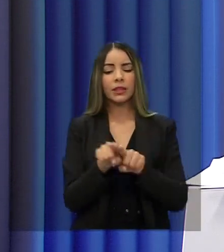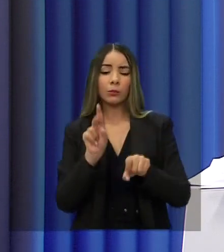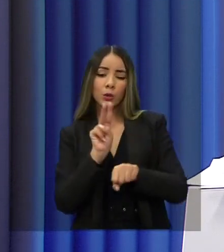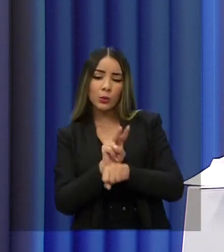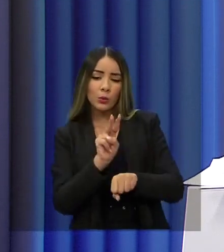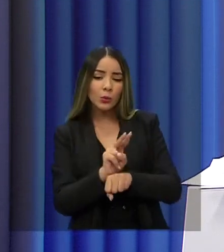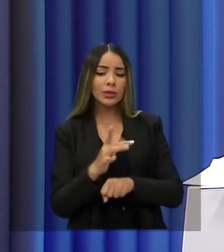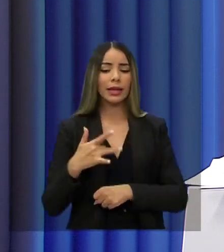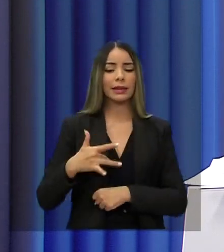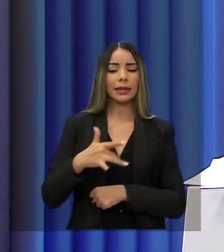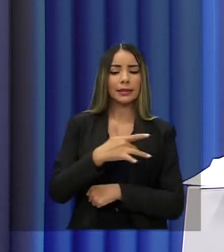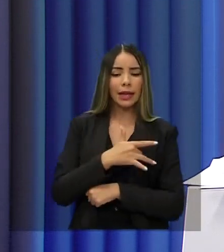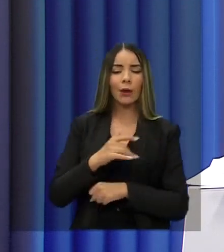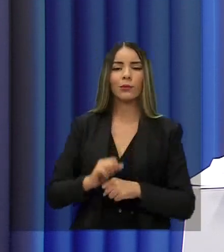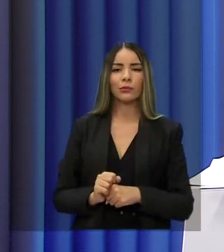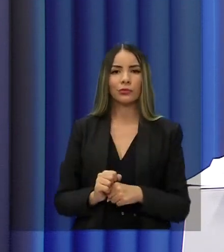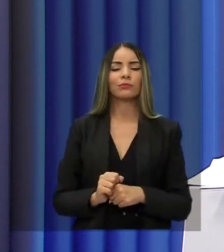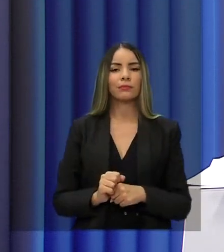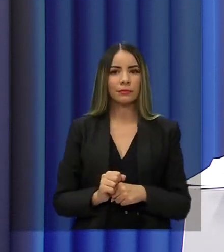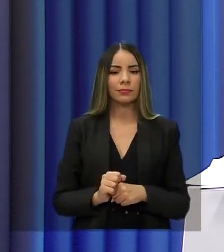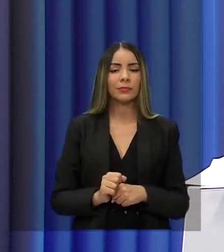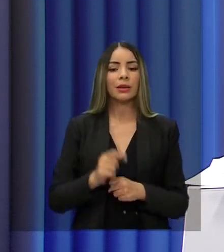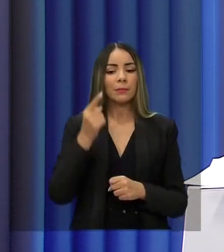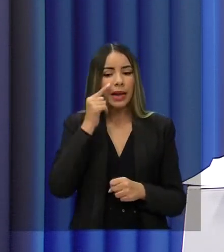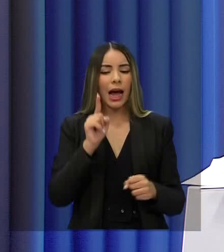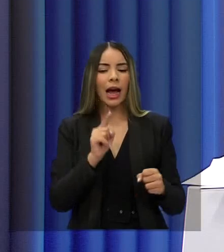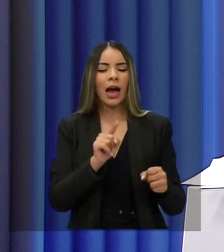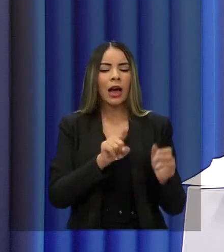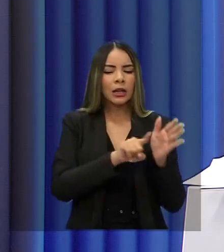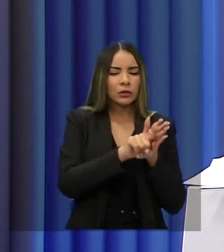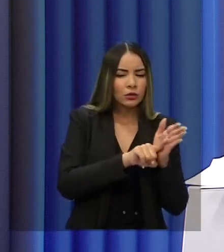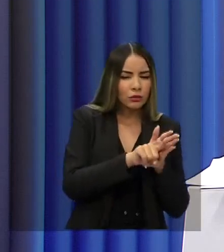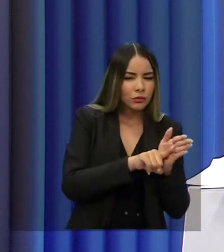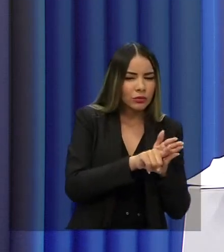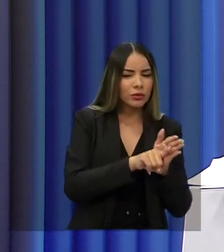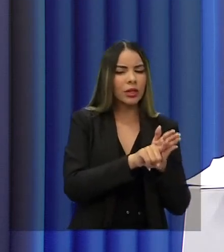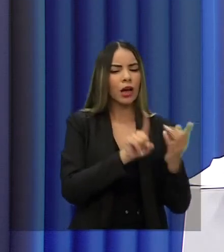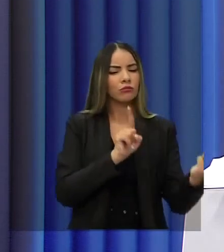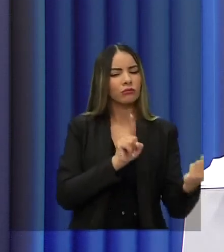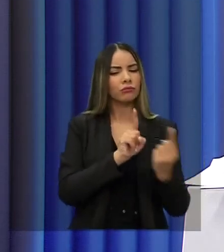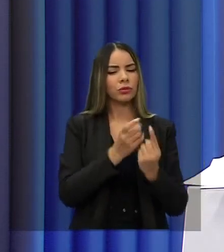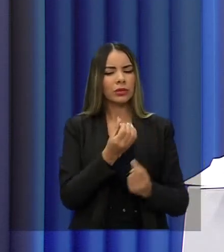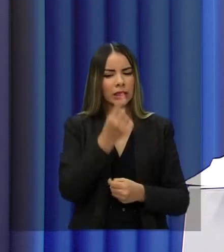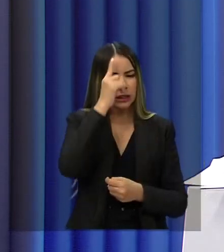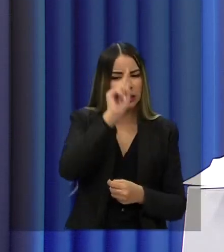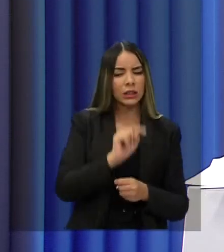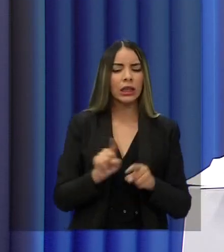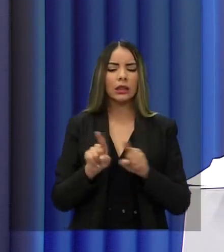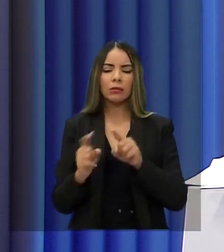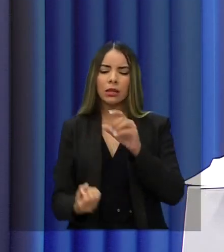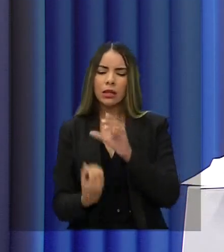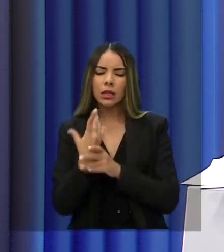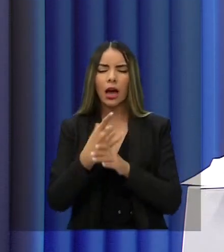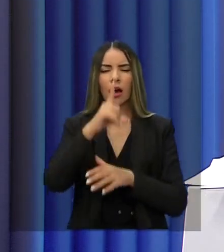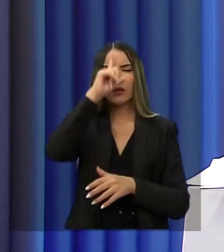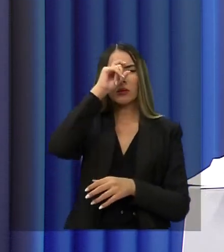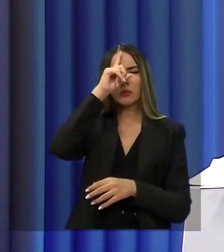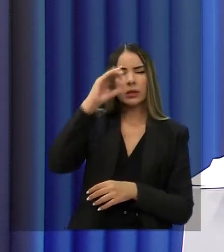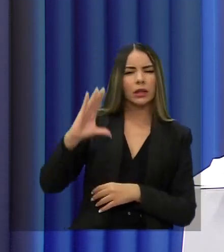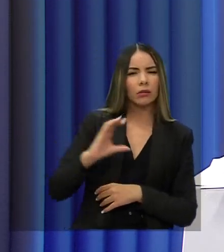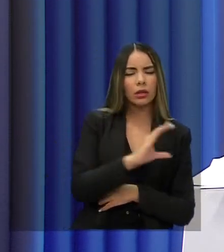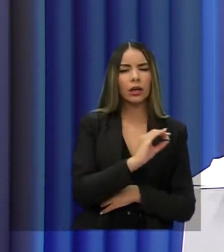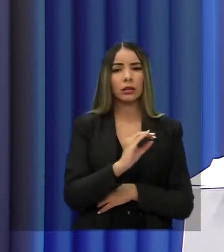Cuida Ceará para limitar o tempo entre diagnóstico e tratamento, que possa criar os hospitais regionais do câncer, que possa avançar na